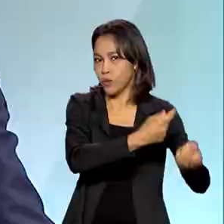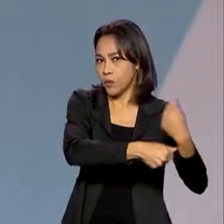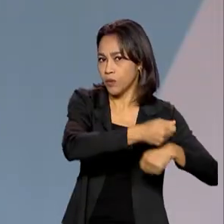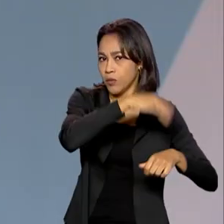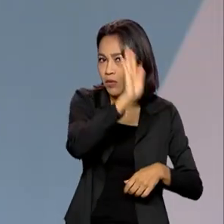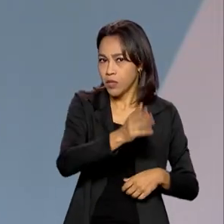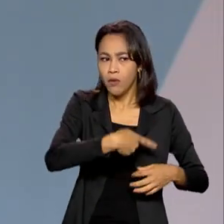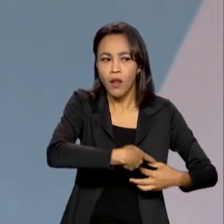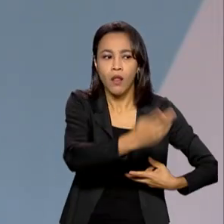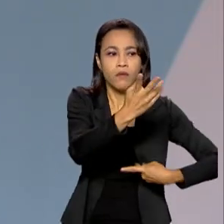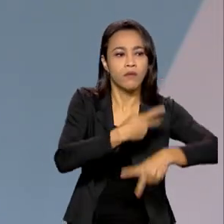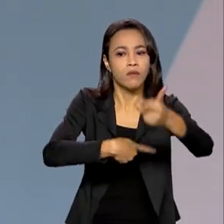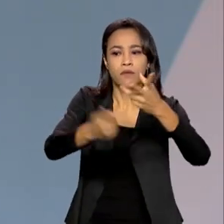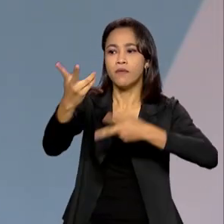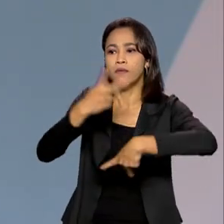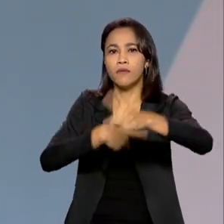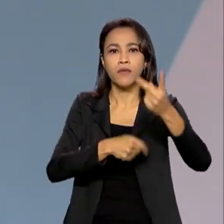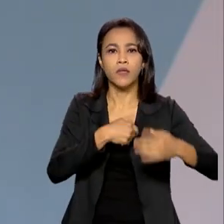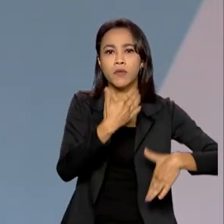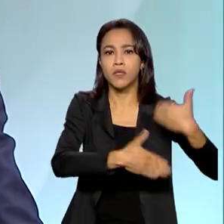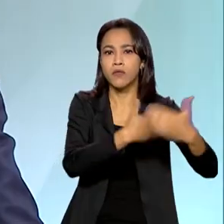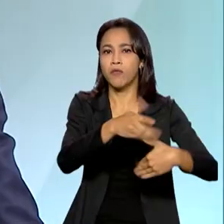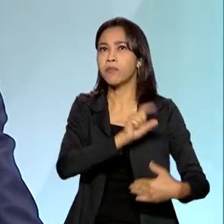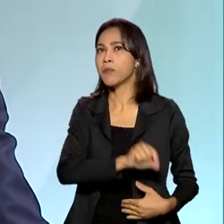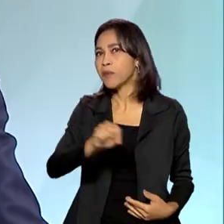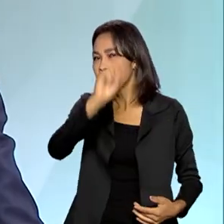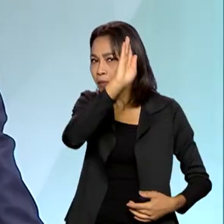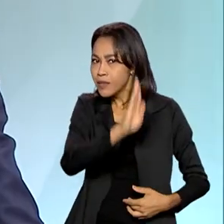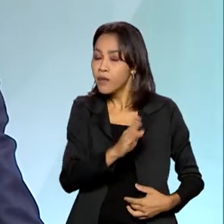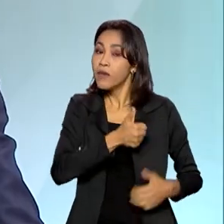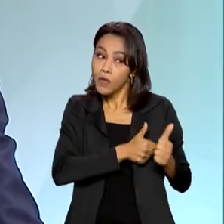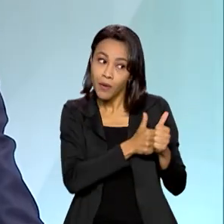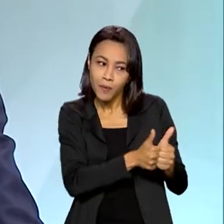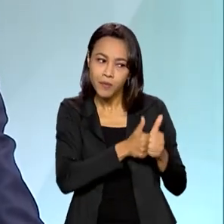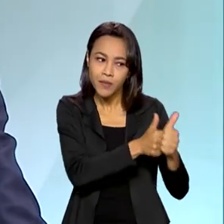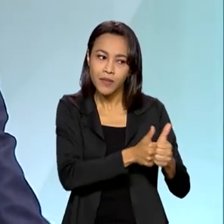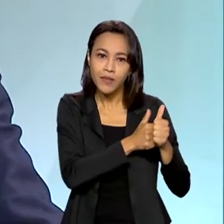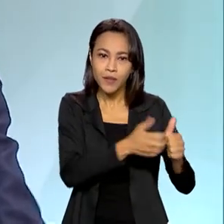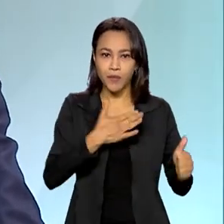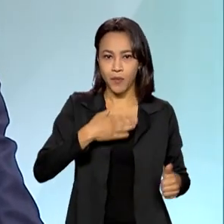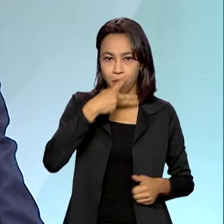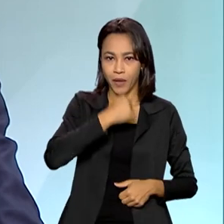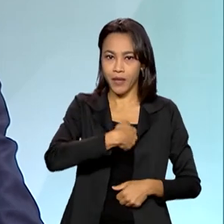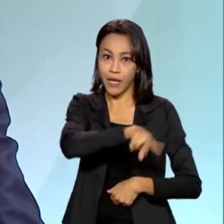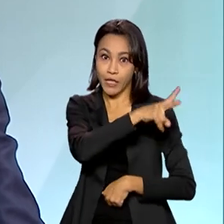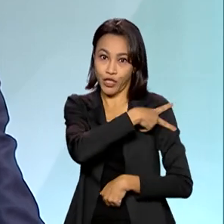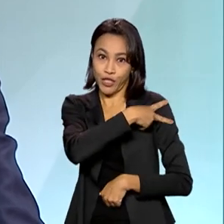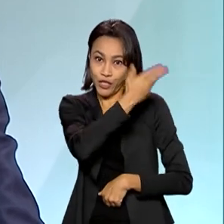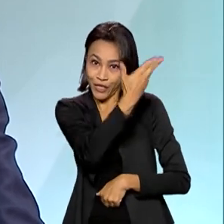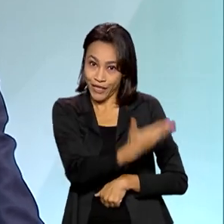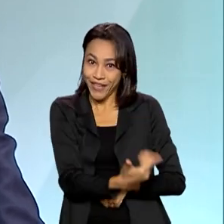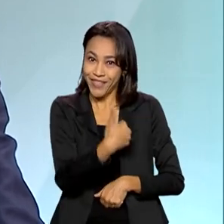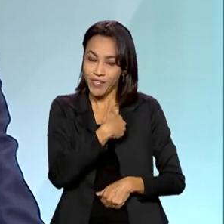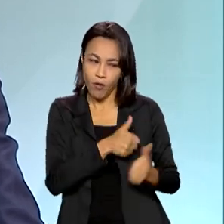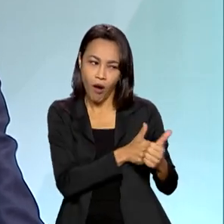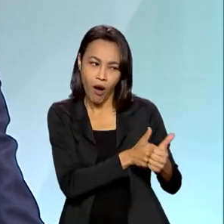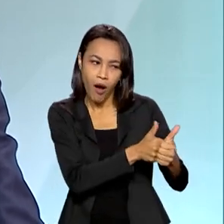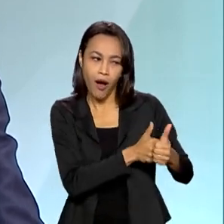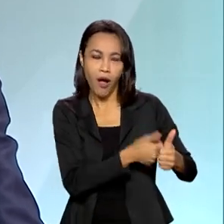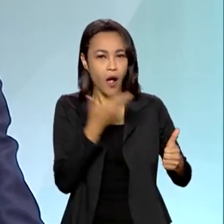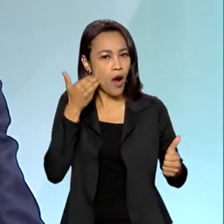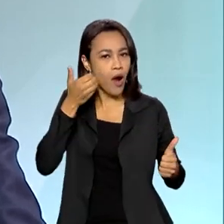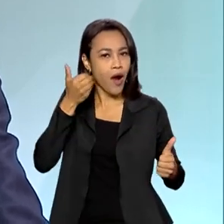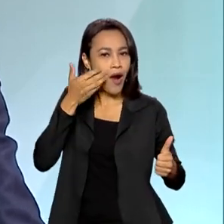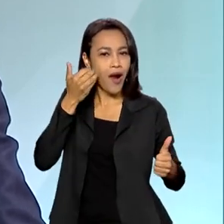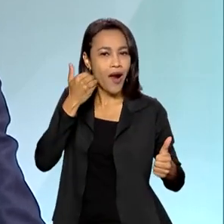desenvolvimento para todo esse país e acompanhando o meu pai na sua carreira como gerente no interior do Brasil. Quer dizer, a gente acaba aprendendo,